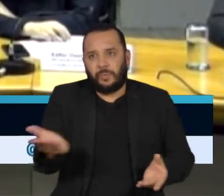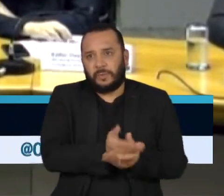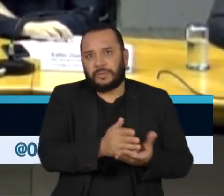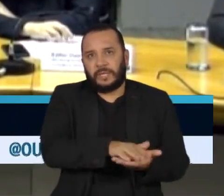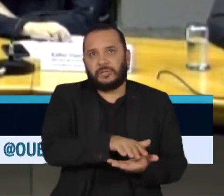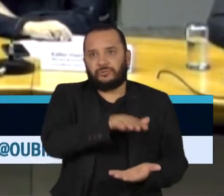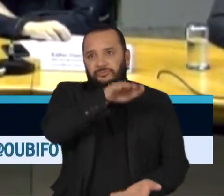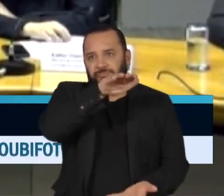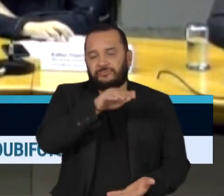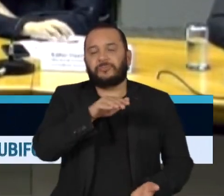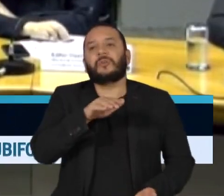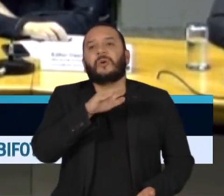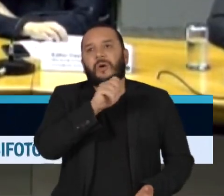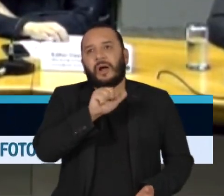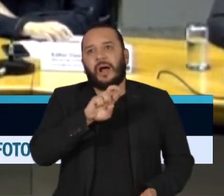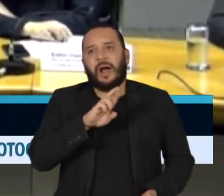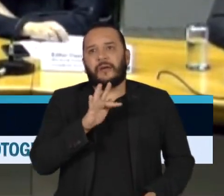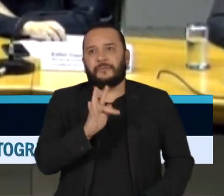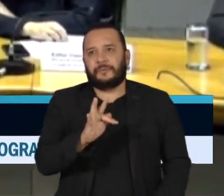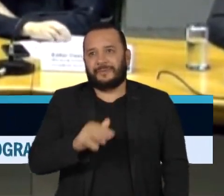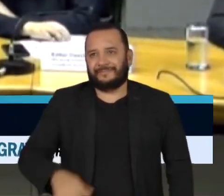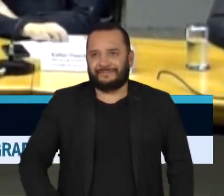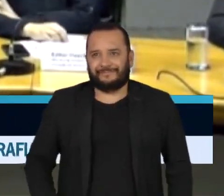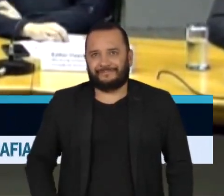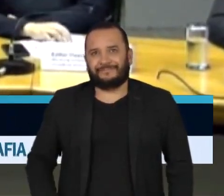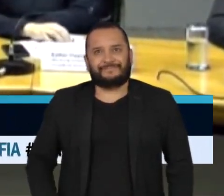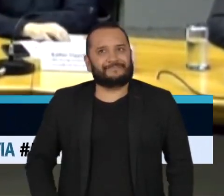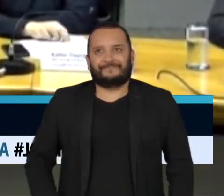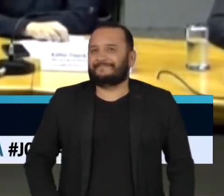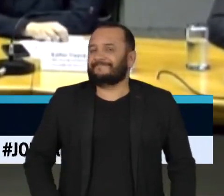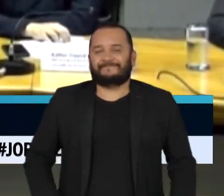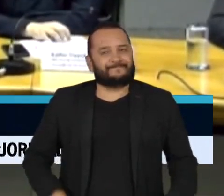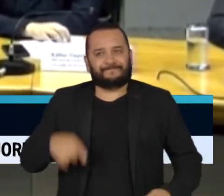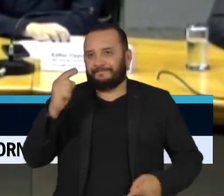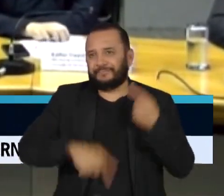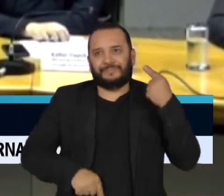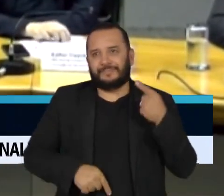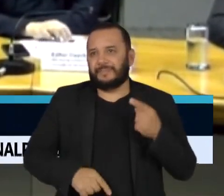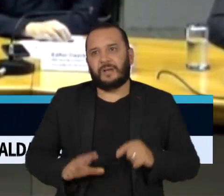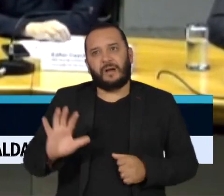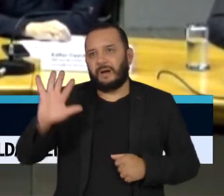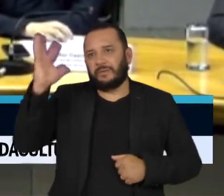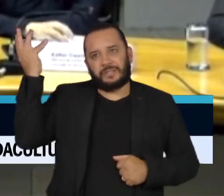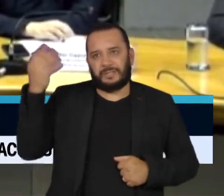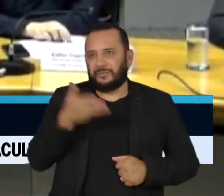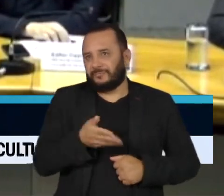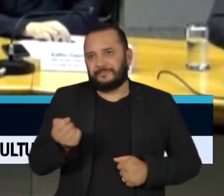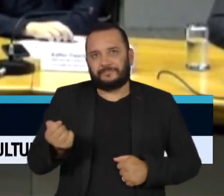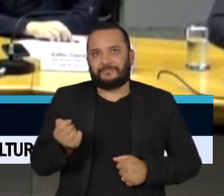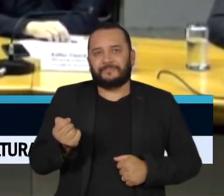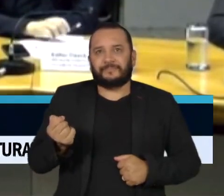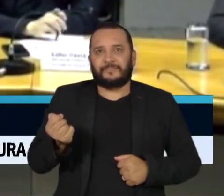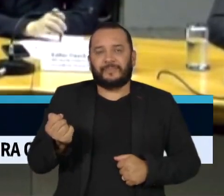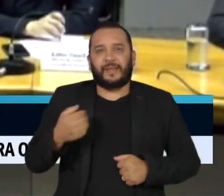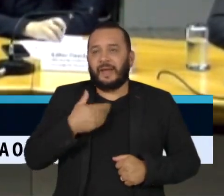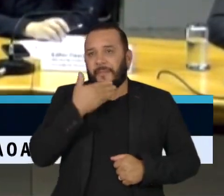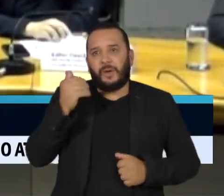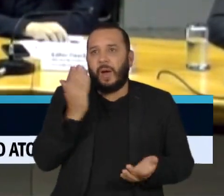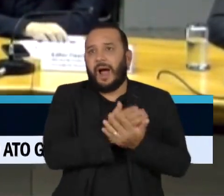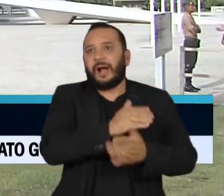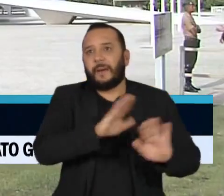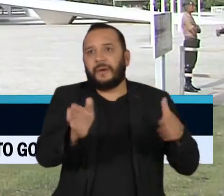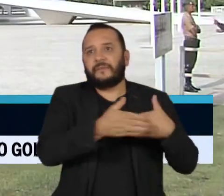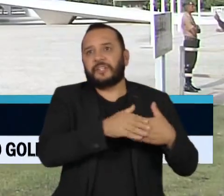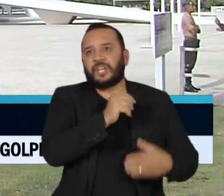CARF. Ou seja, uma completa distopia, o que aconteceu, era melhor não ter CARF do que ter